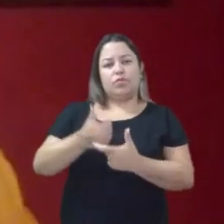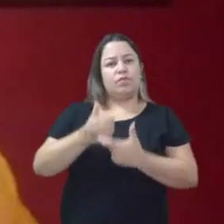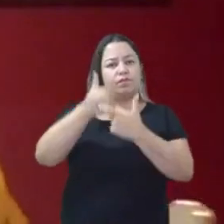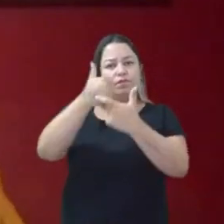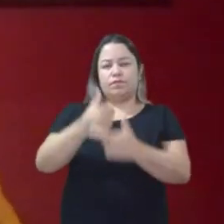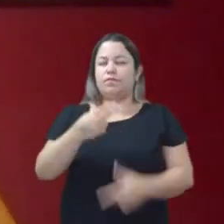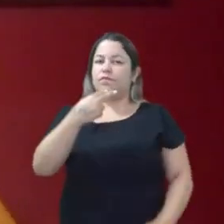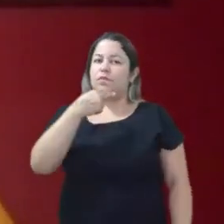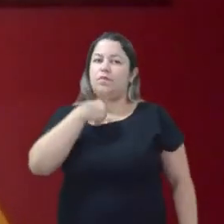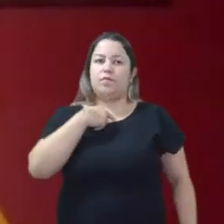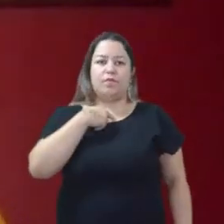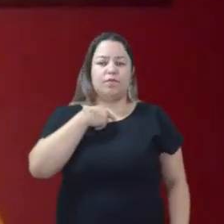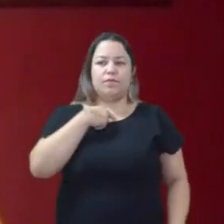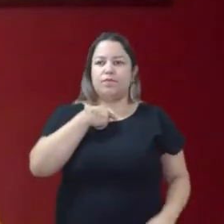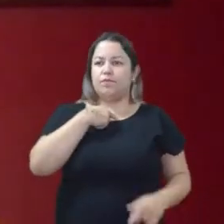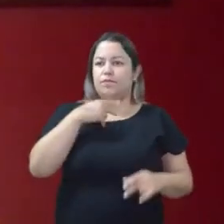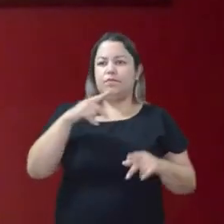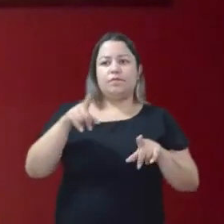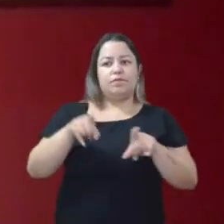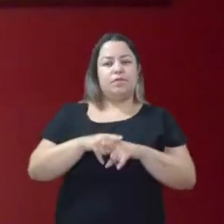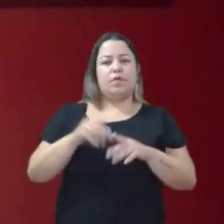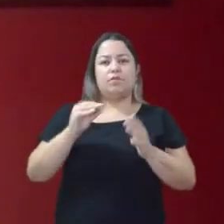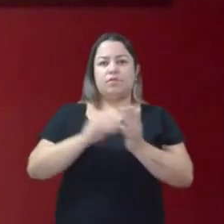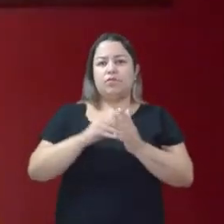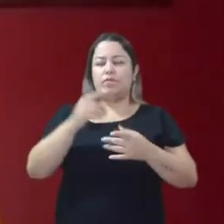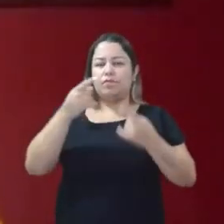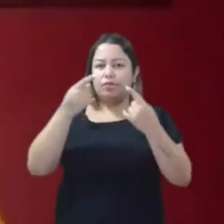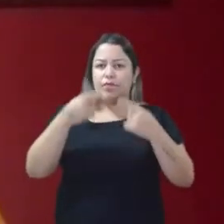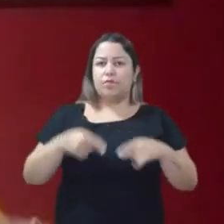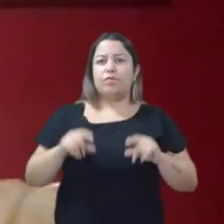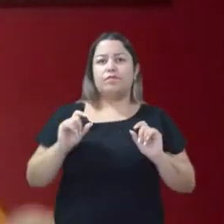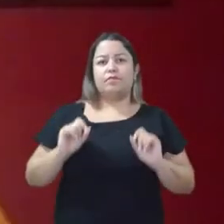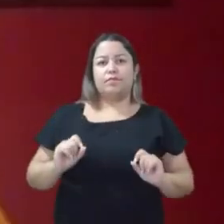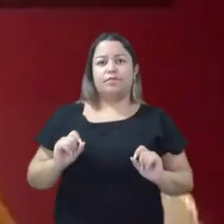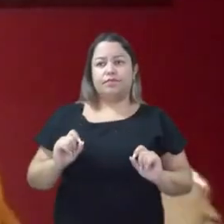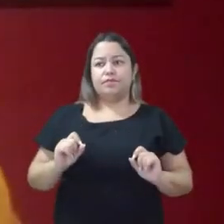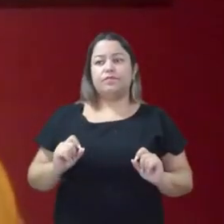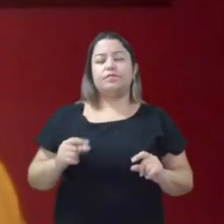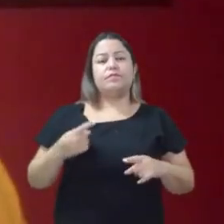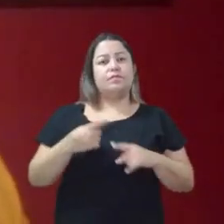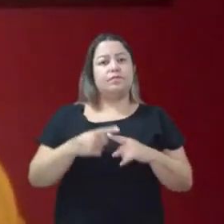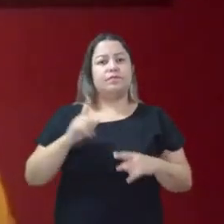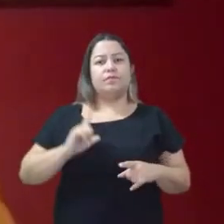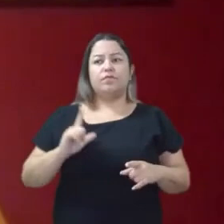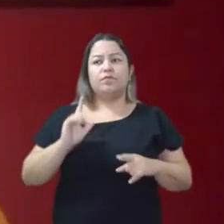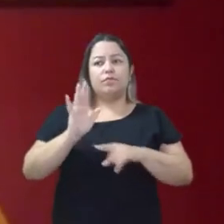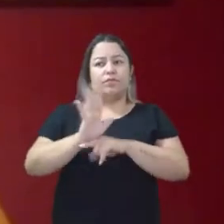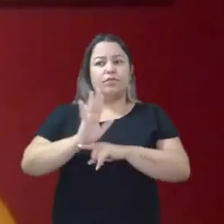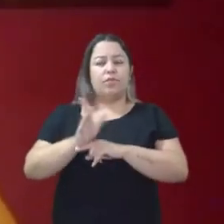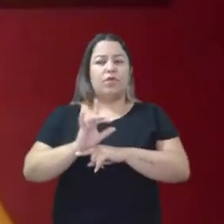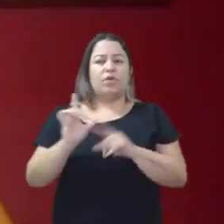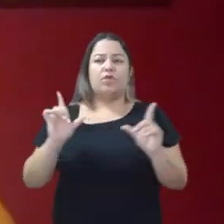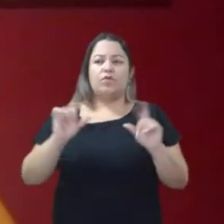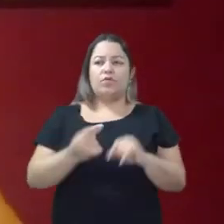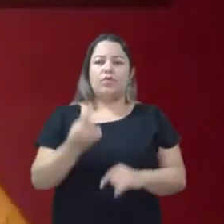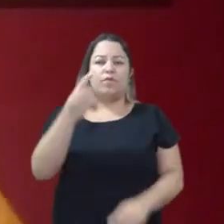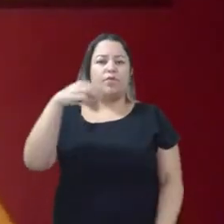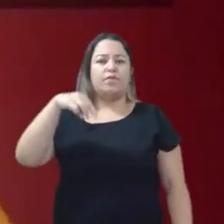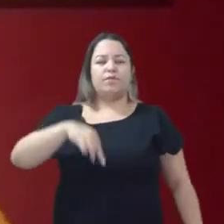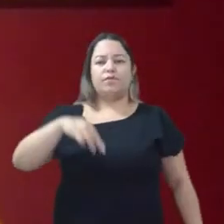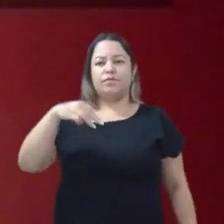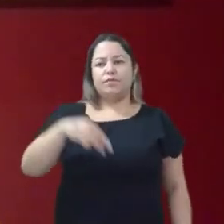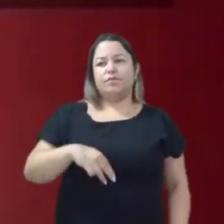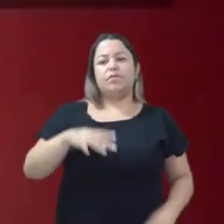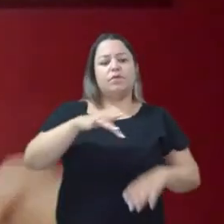pode despolitizar o debate. Ah, tem que fazer vídeo curto de um minuto. Ah, tem que fazer vídeo